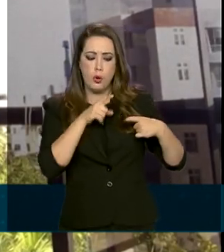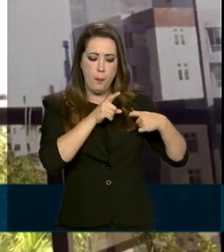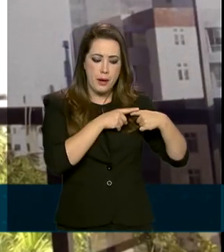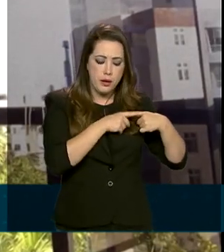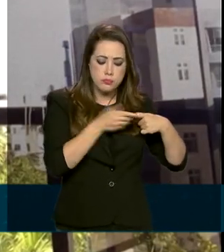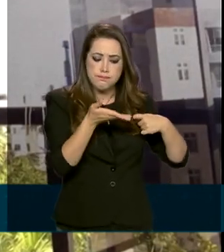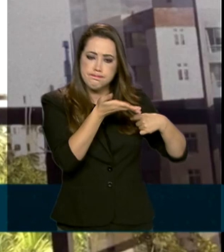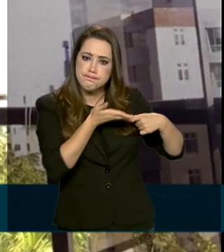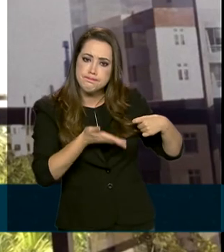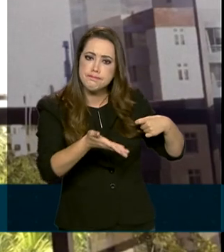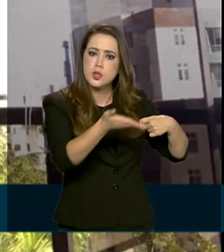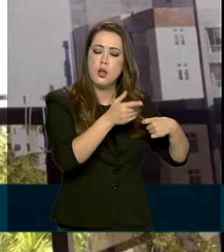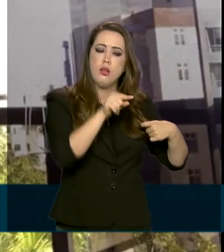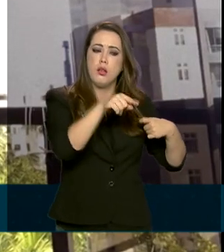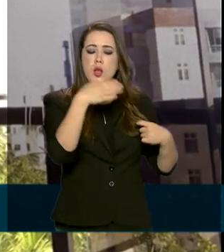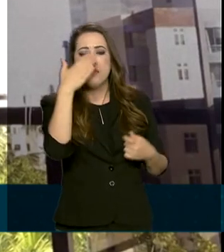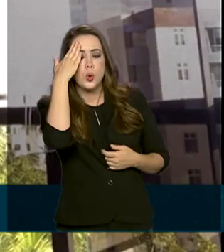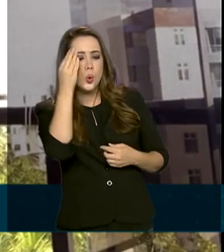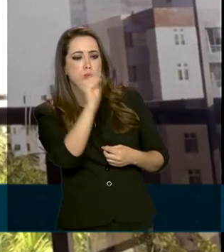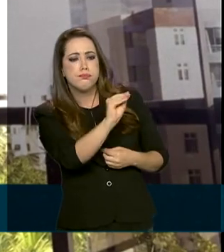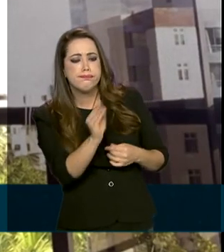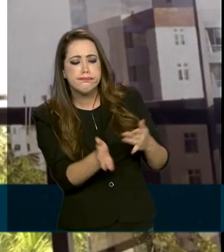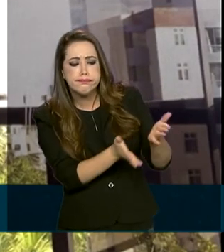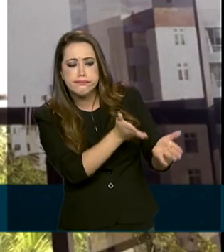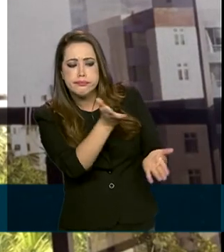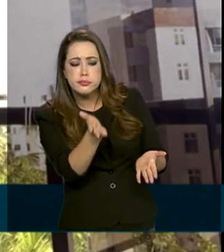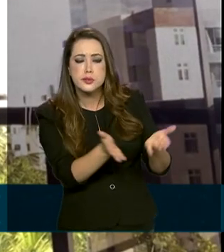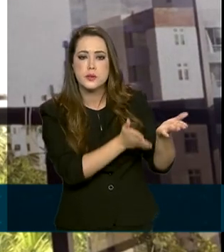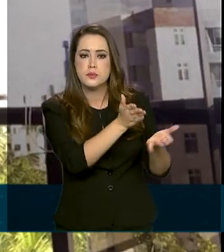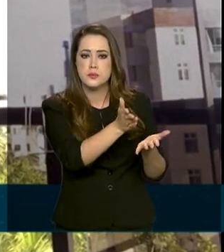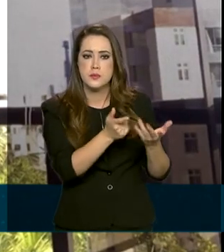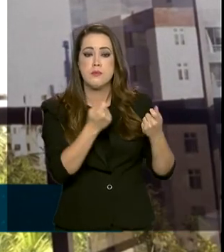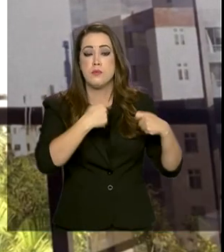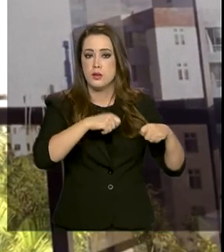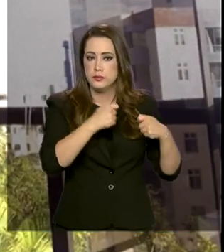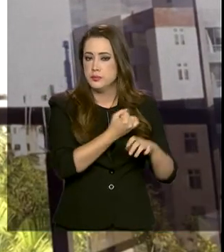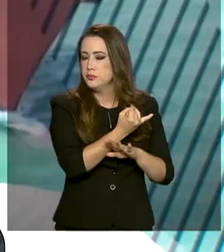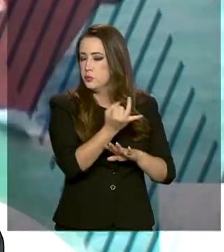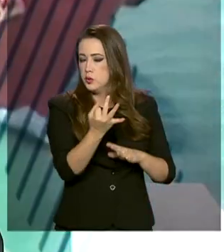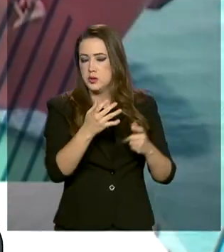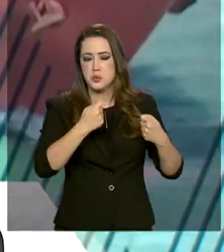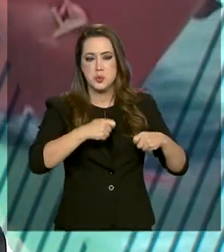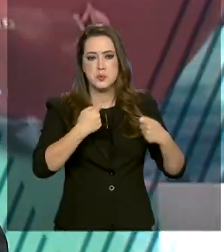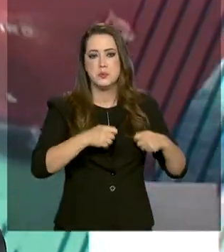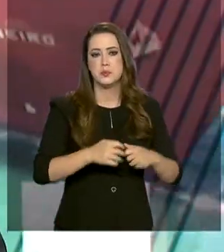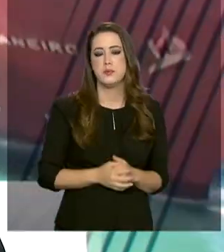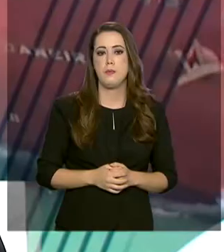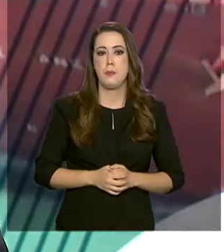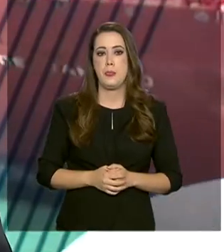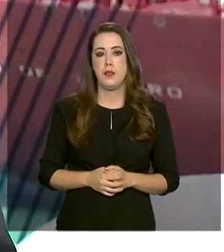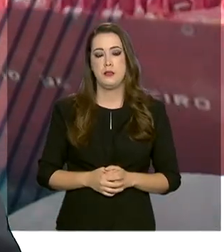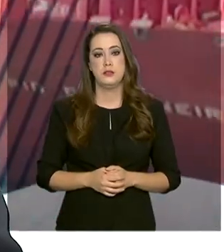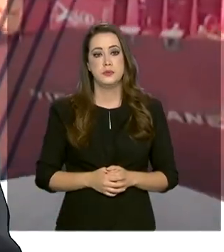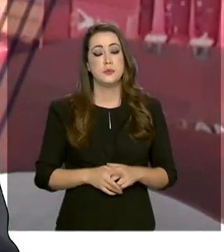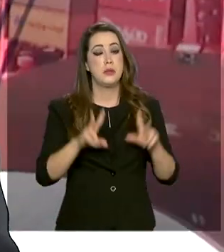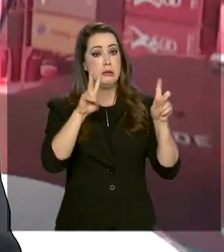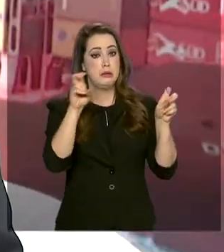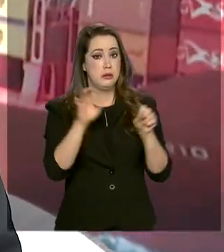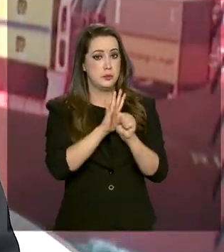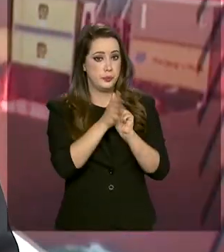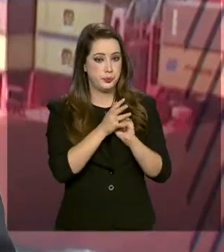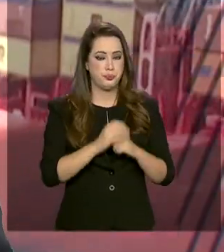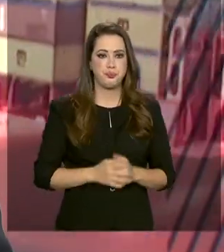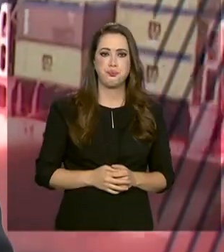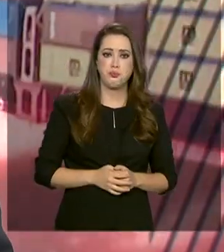fará o levantamento do seu estado clínico, solicitará exames, etc. E ainda sobre o coronavírus, os